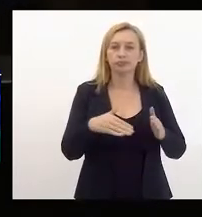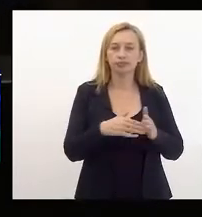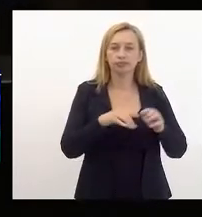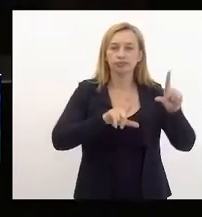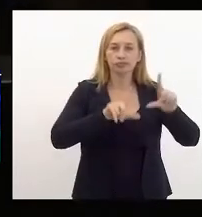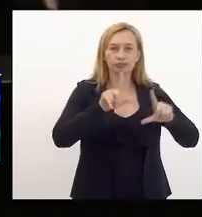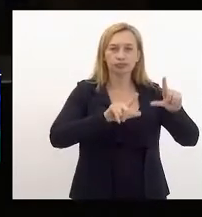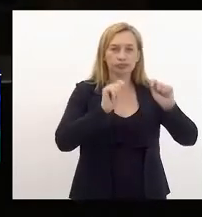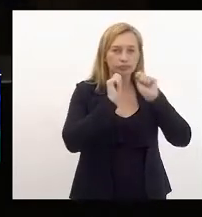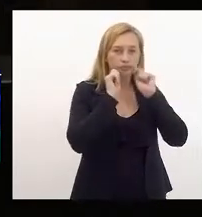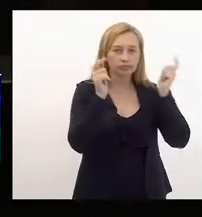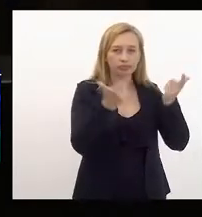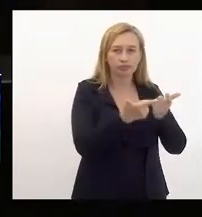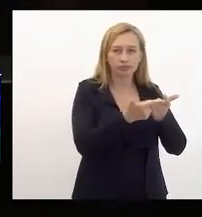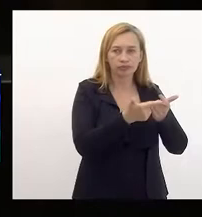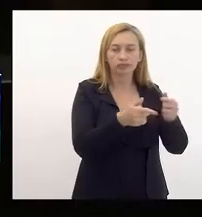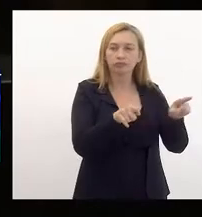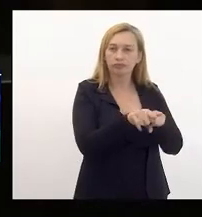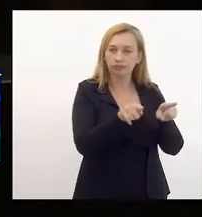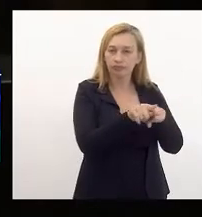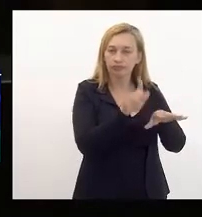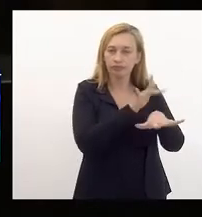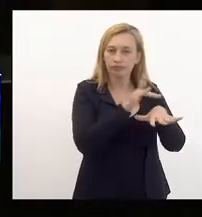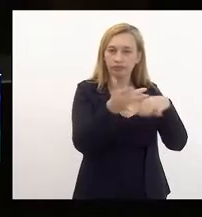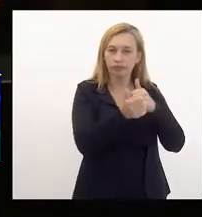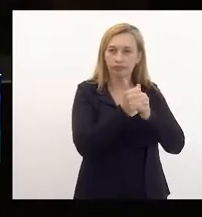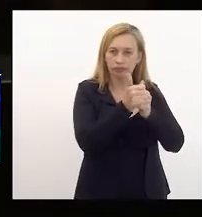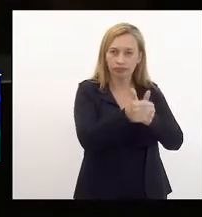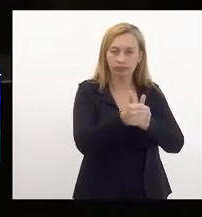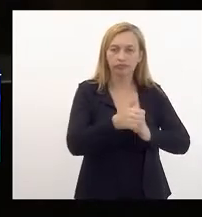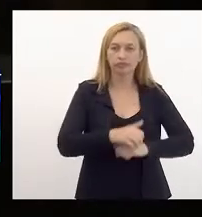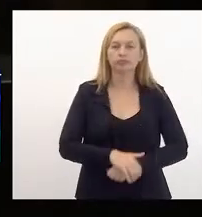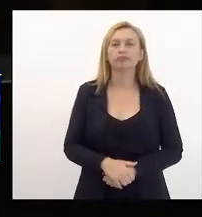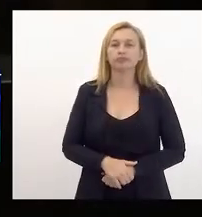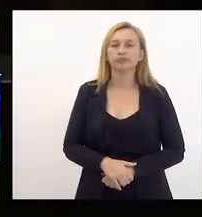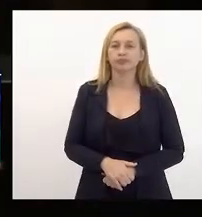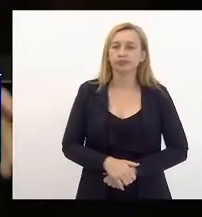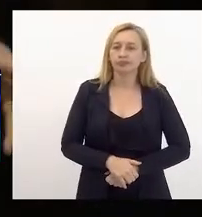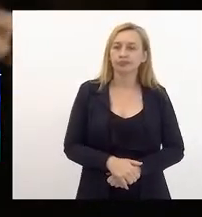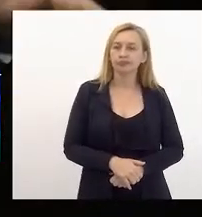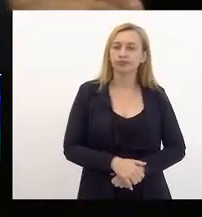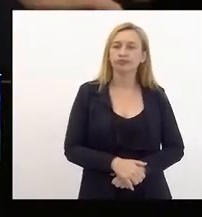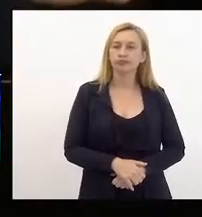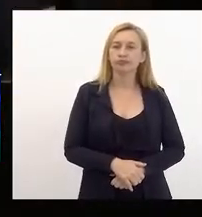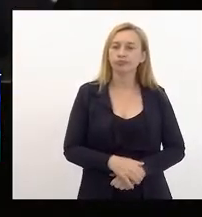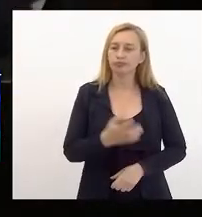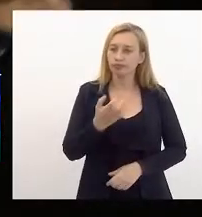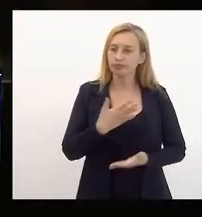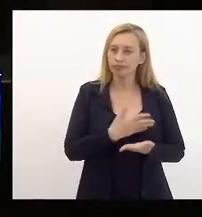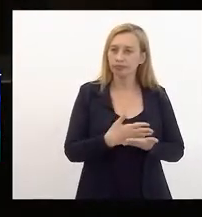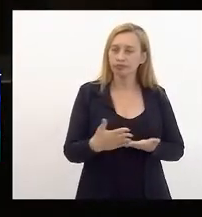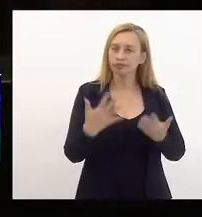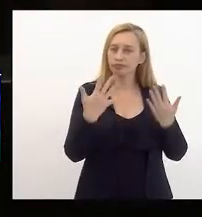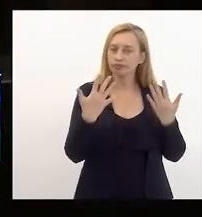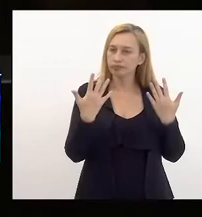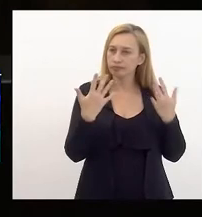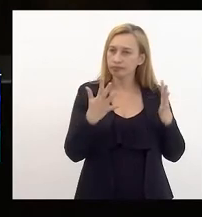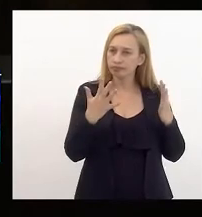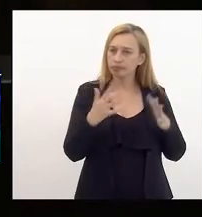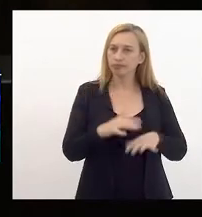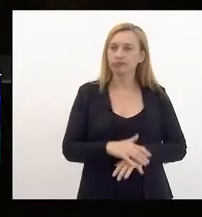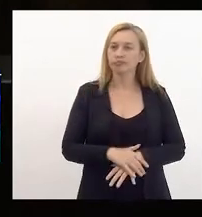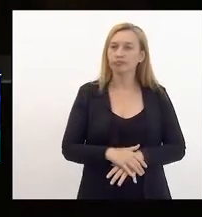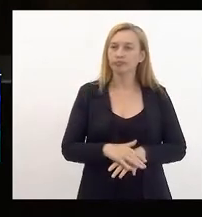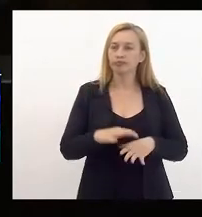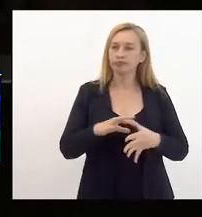assistem pela TV Alegre e aqueles que nos acompanham pelas redes sociais. Quero inicialmente fazer uma saudação às